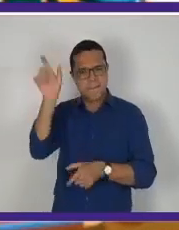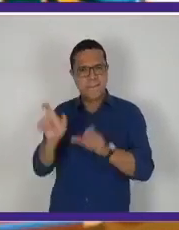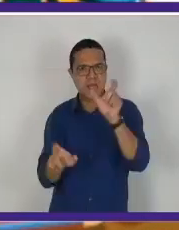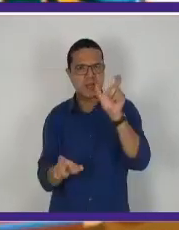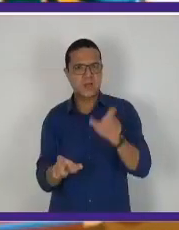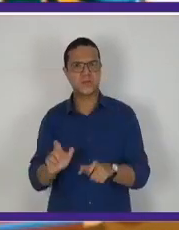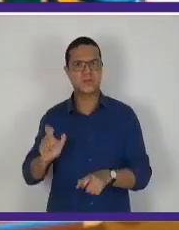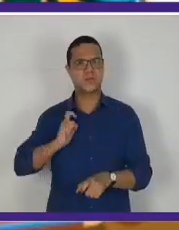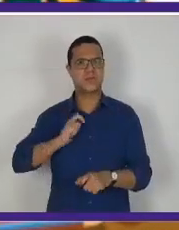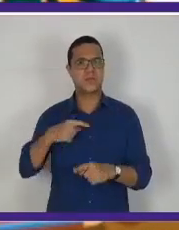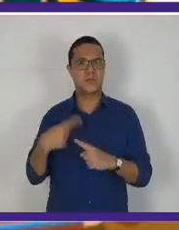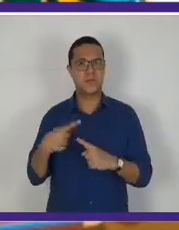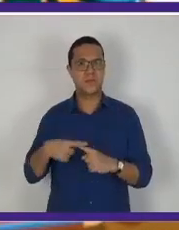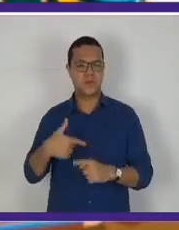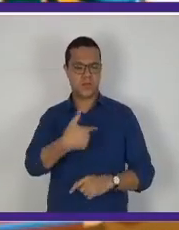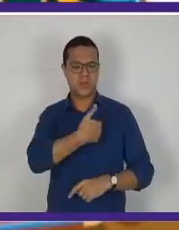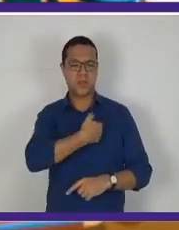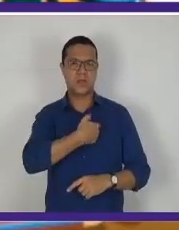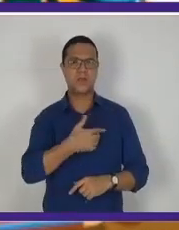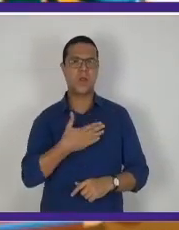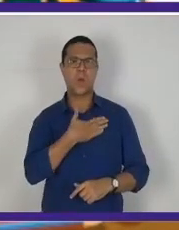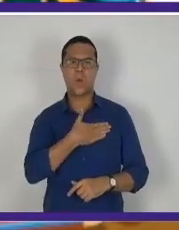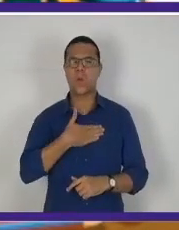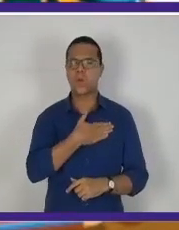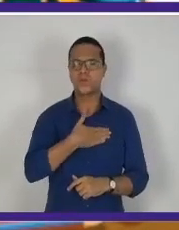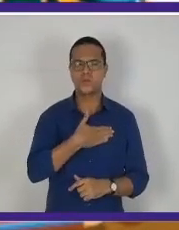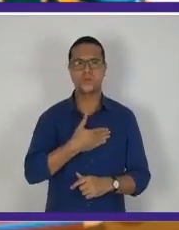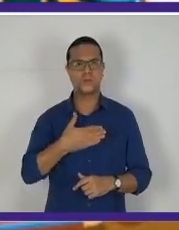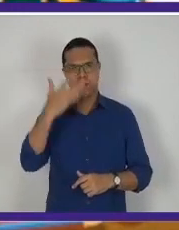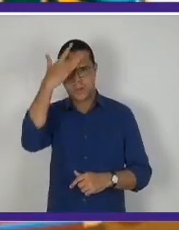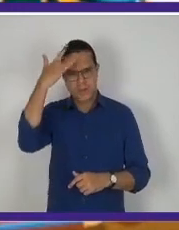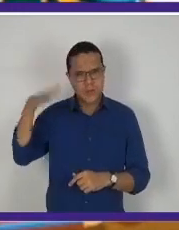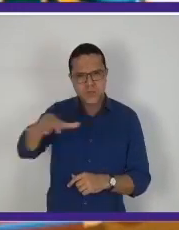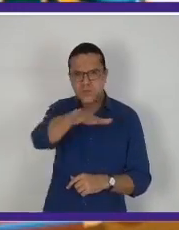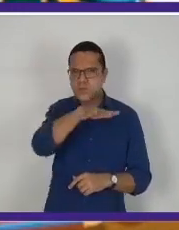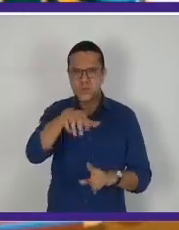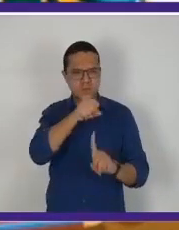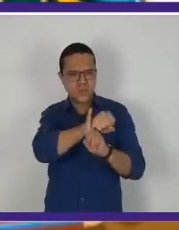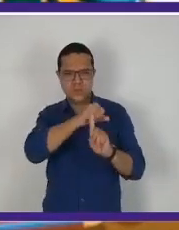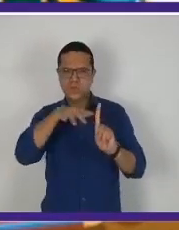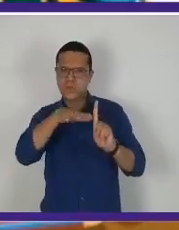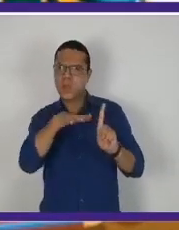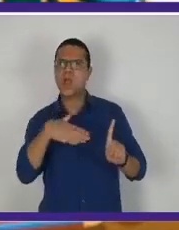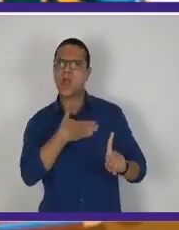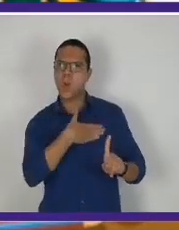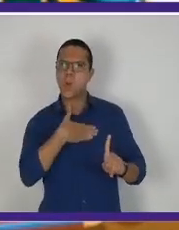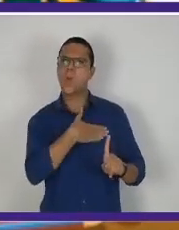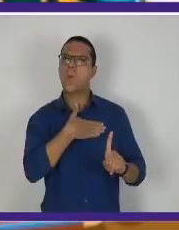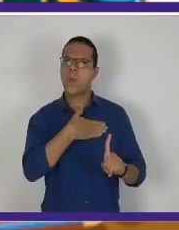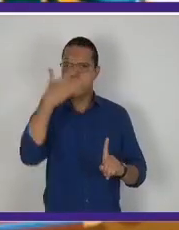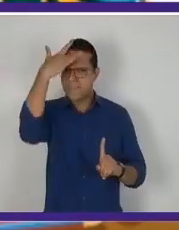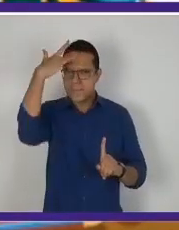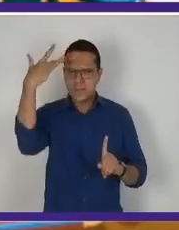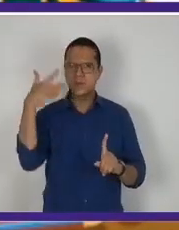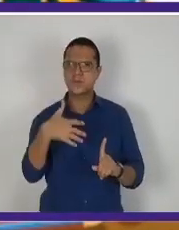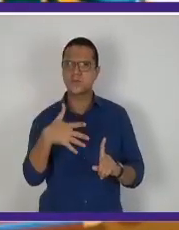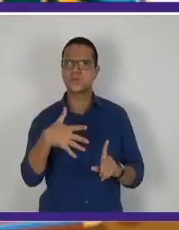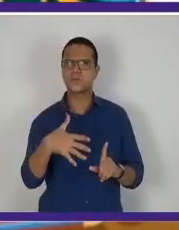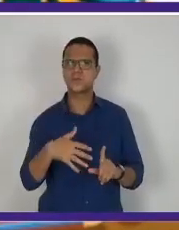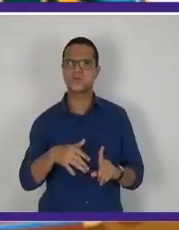proeza de agradar todas as classes sociais. Como vocês podem observar aqui, Getúlio era chamado pelos seus